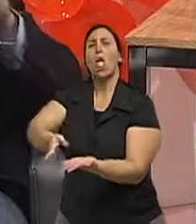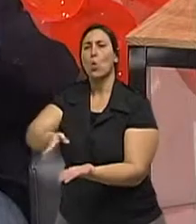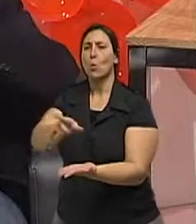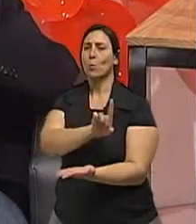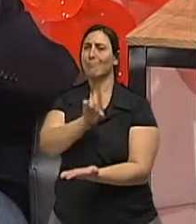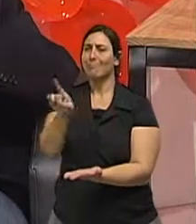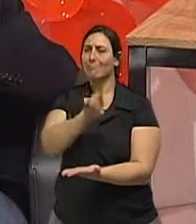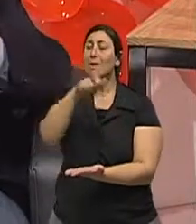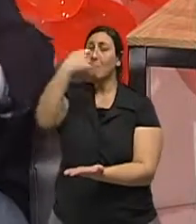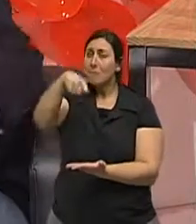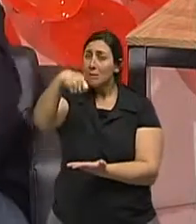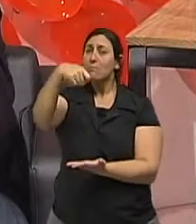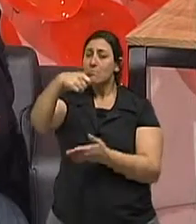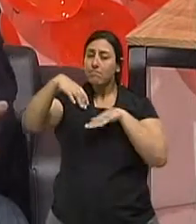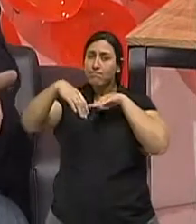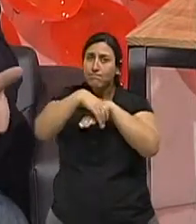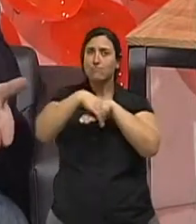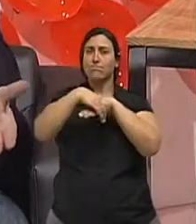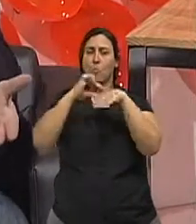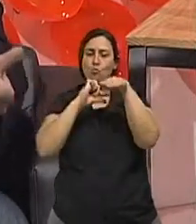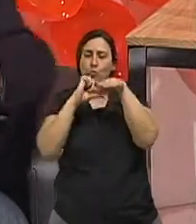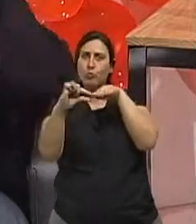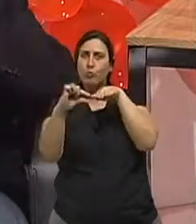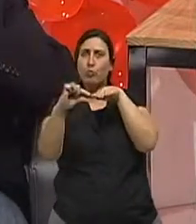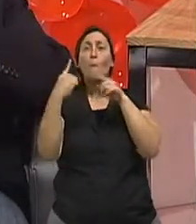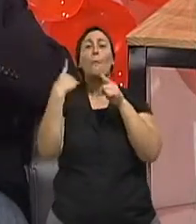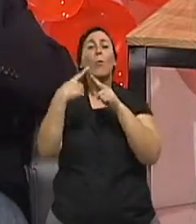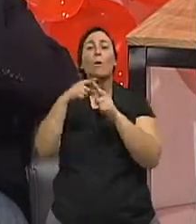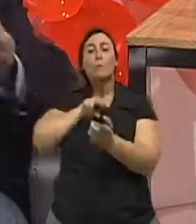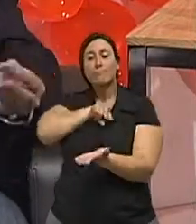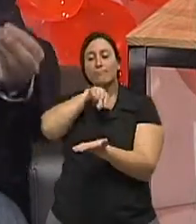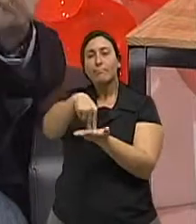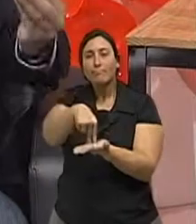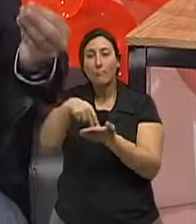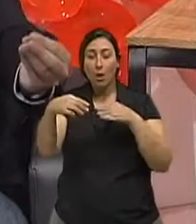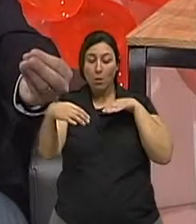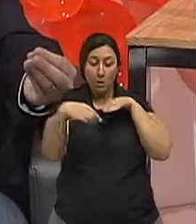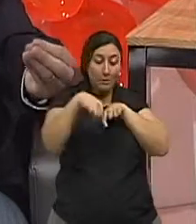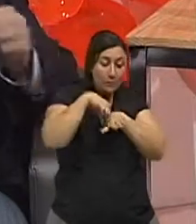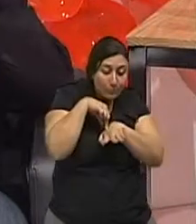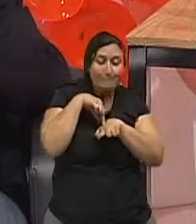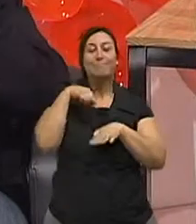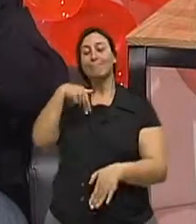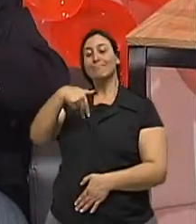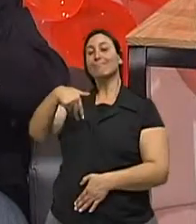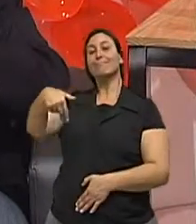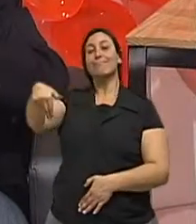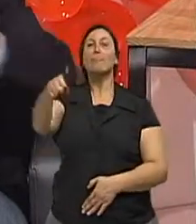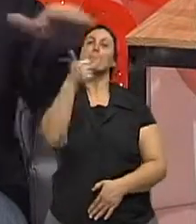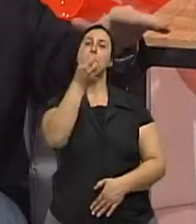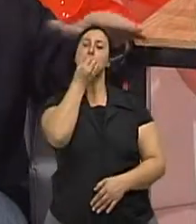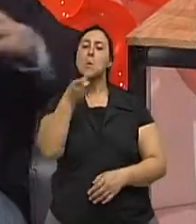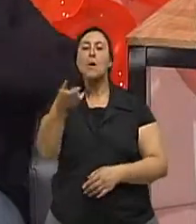solado de borracha. Por quê? Porque isso isola o frio e a umidade que vem do solo, o solado de